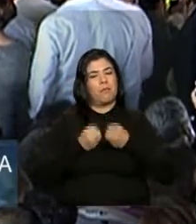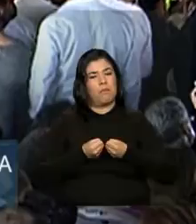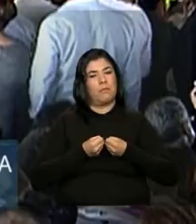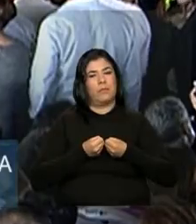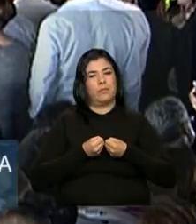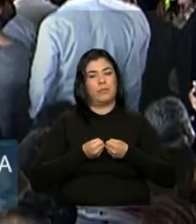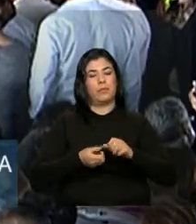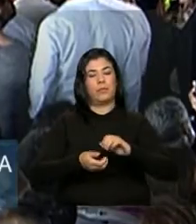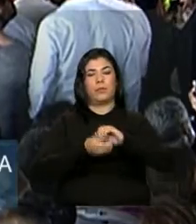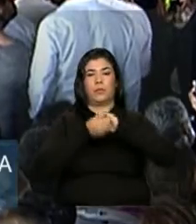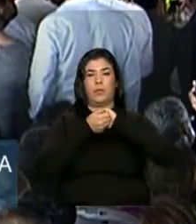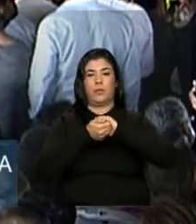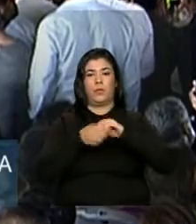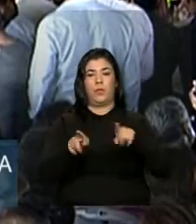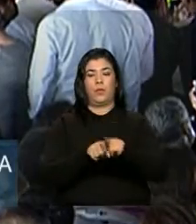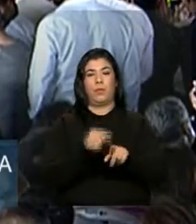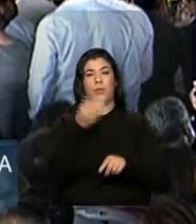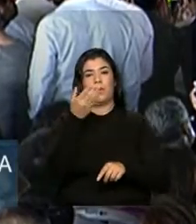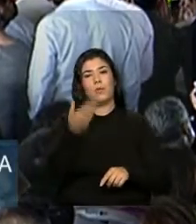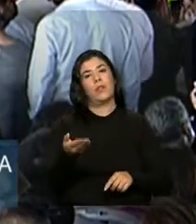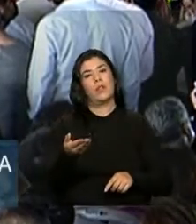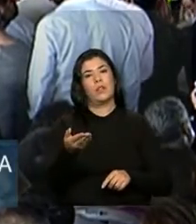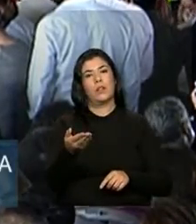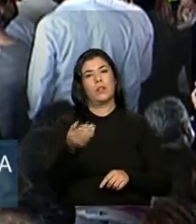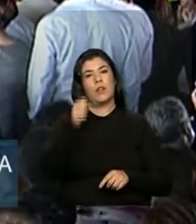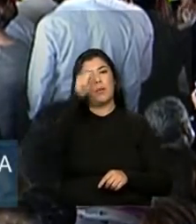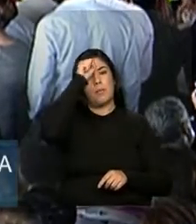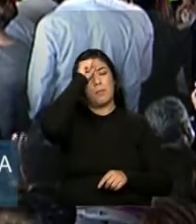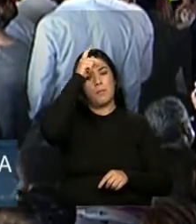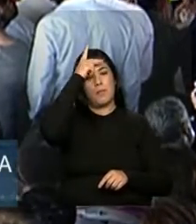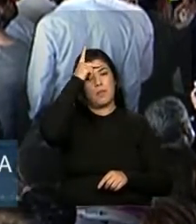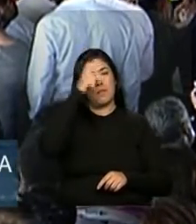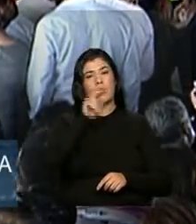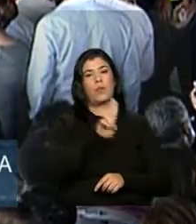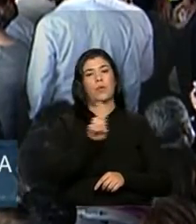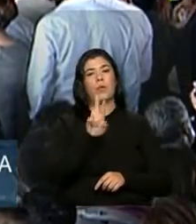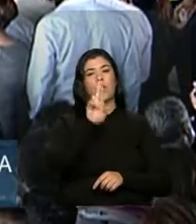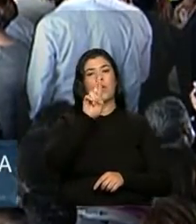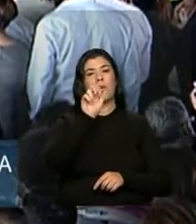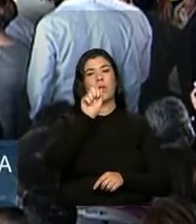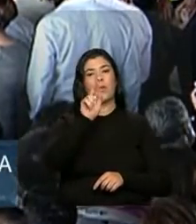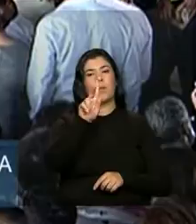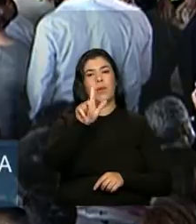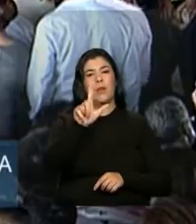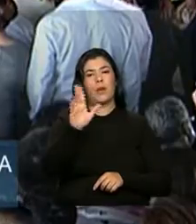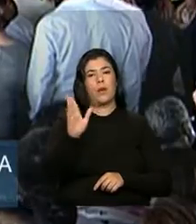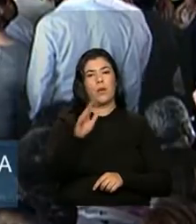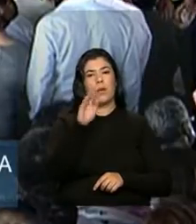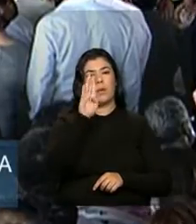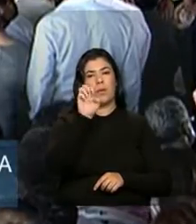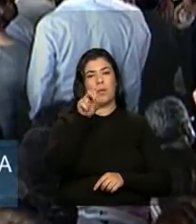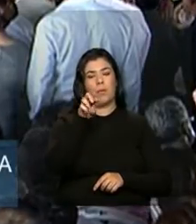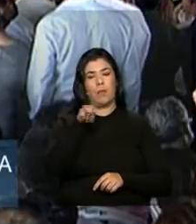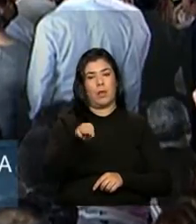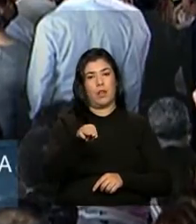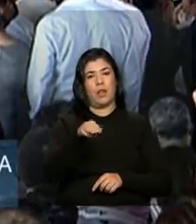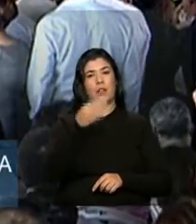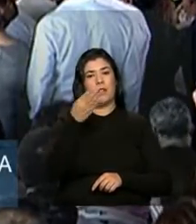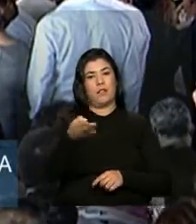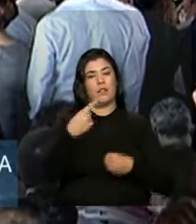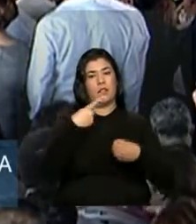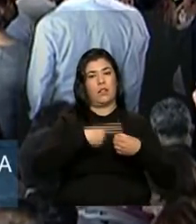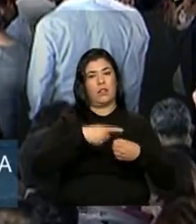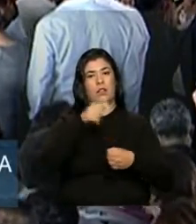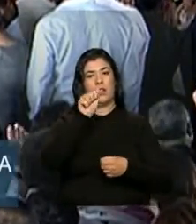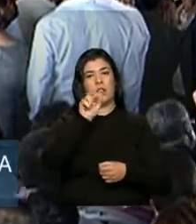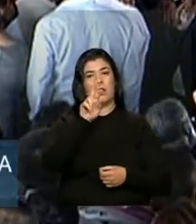Cumprimento o nosso prefeito Raul Belém, prefeito de Araguari e a